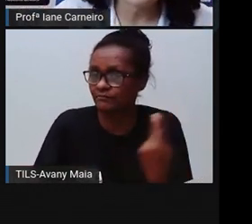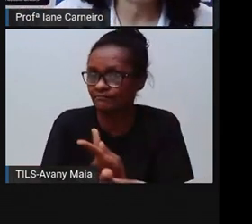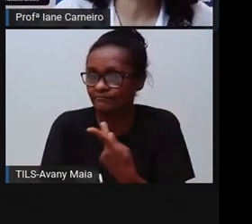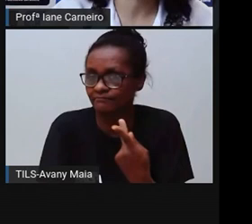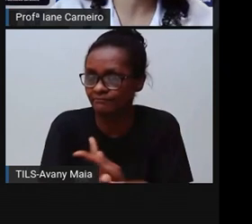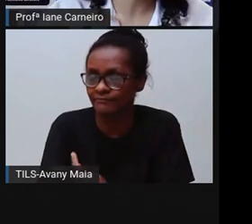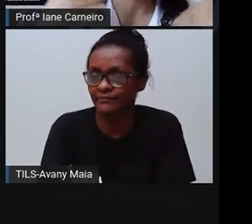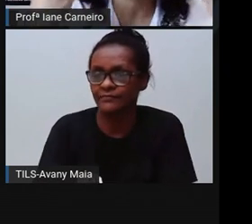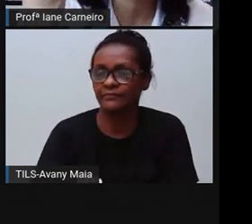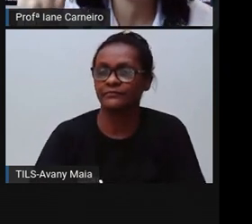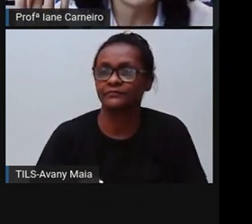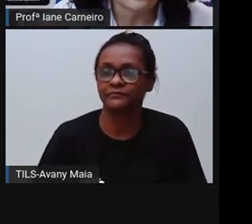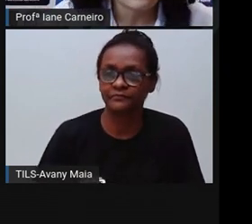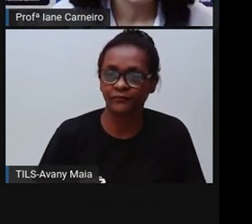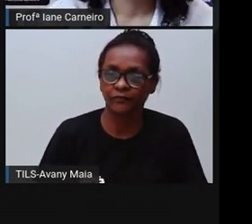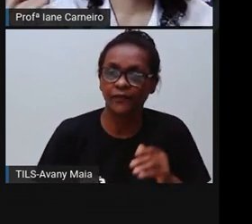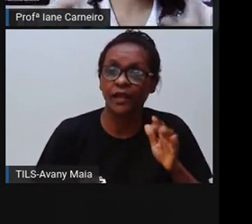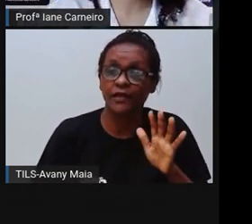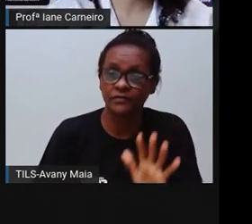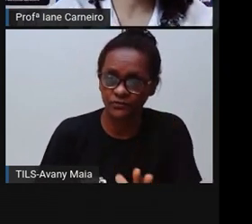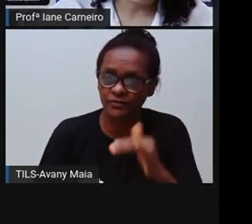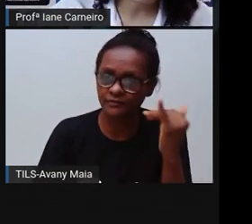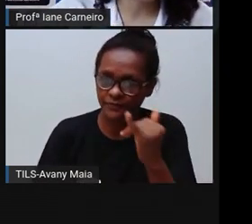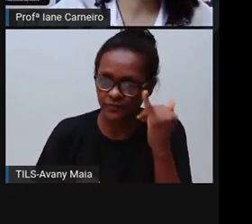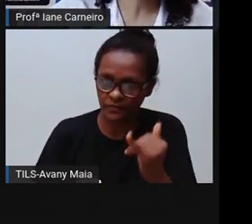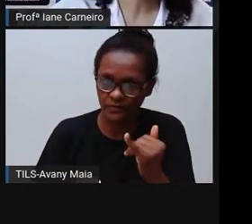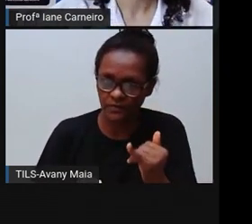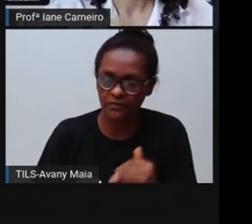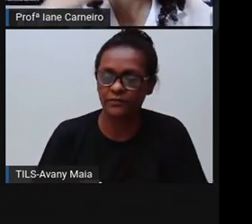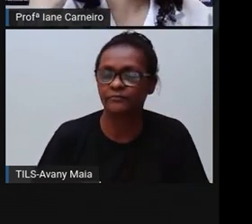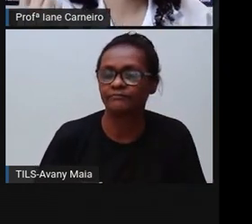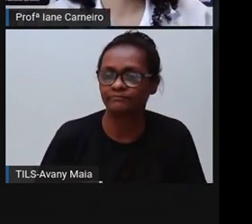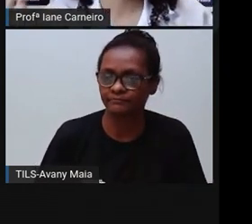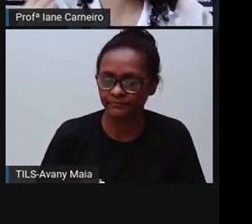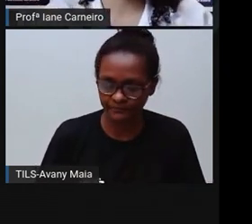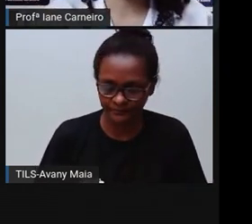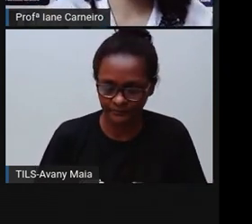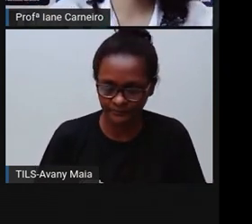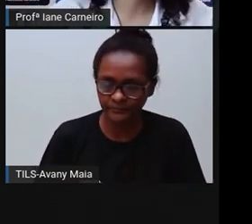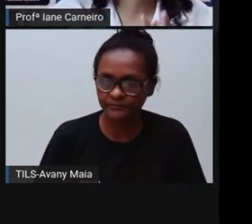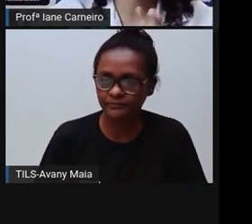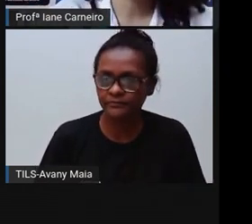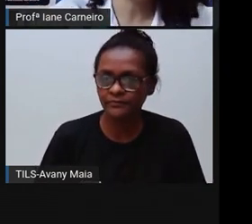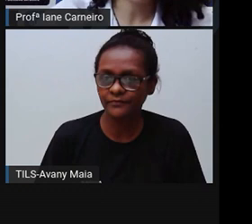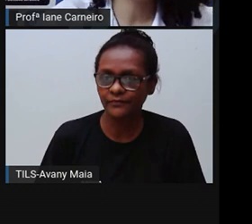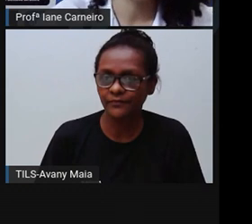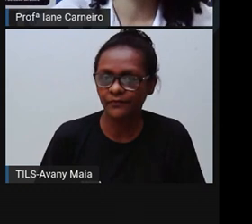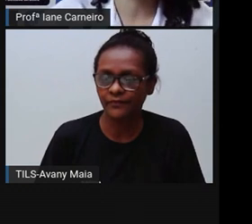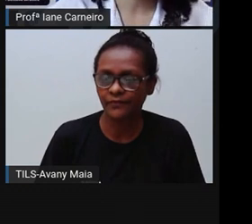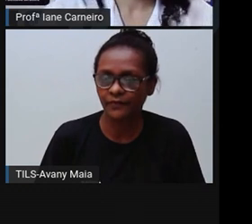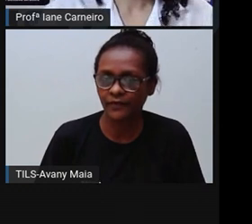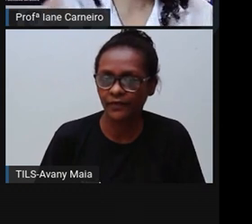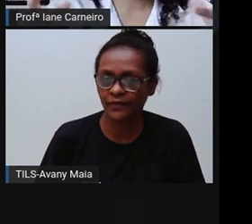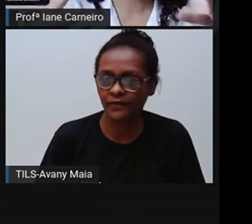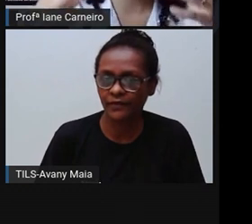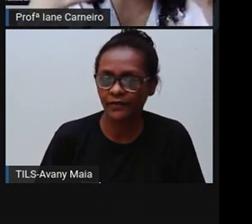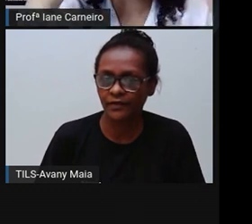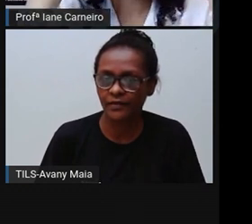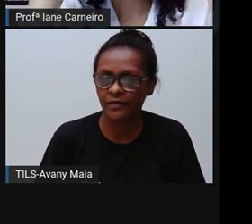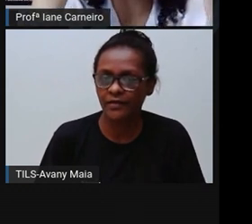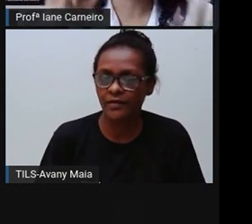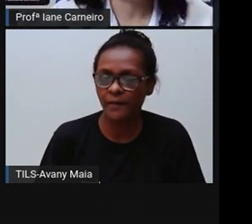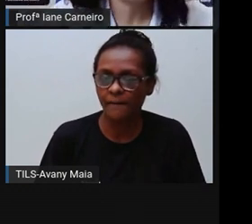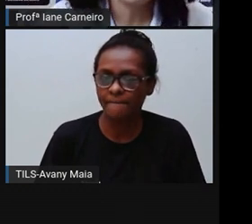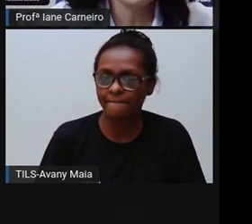trabalho, isso é você ajudar na sua casa, né? Agora, trabalho, criança não pode, né? Para você